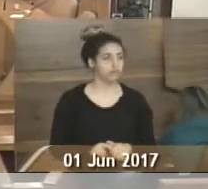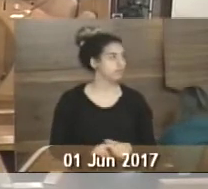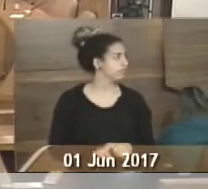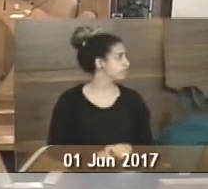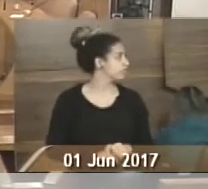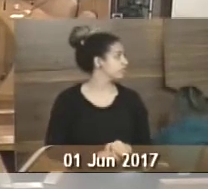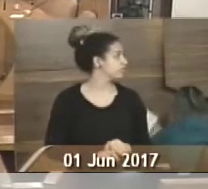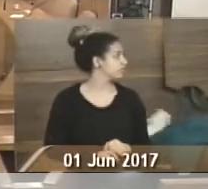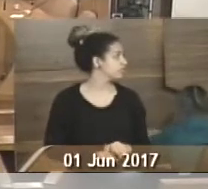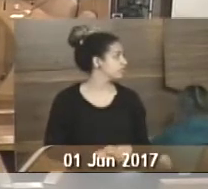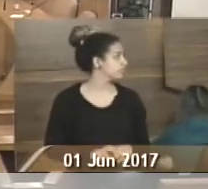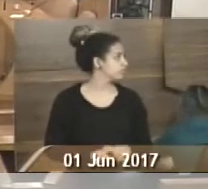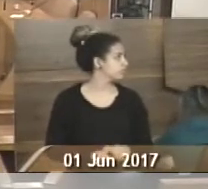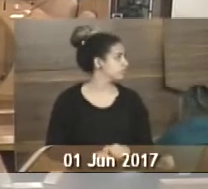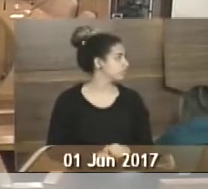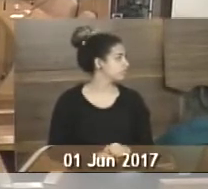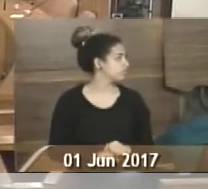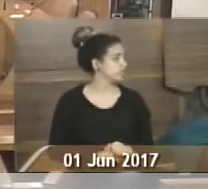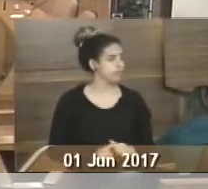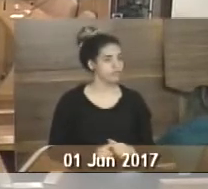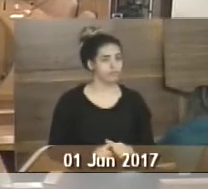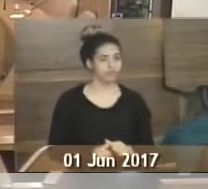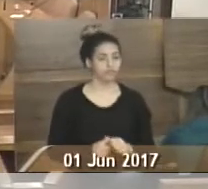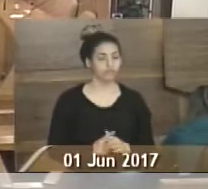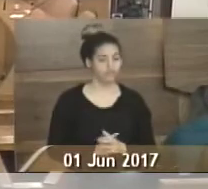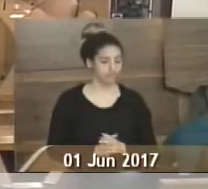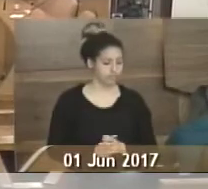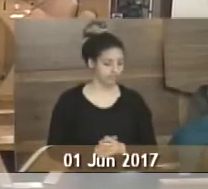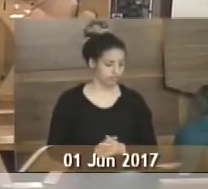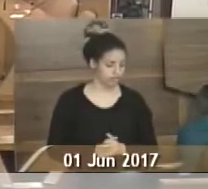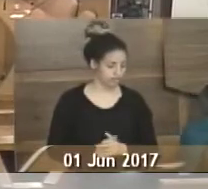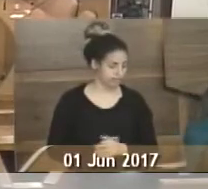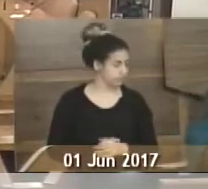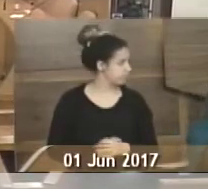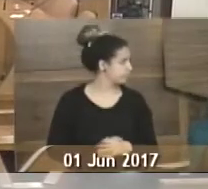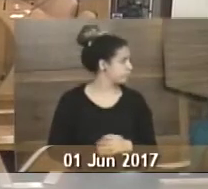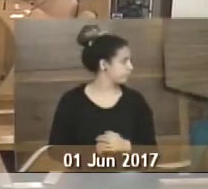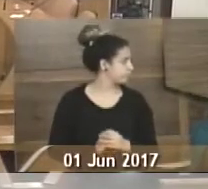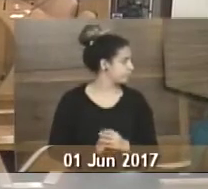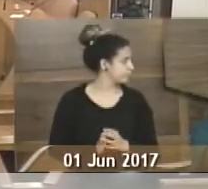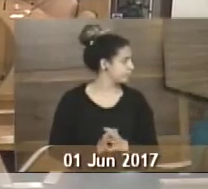Ah, mas aí a gente deixa o carro do lado de fora, vai de ônibus, Jedi, precisa ir de carro.